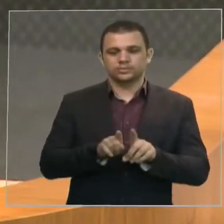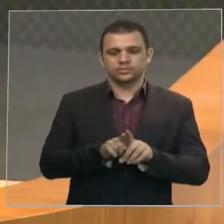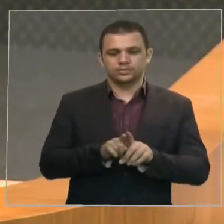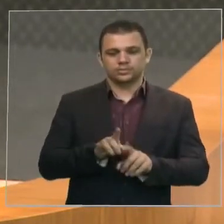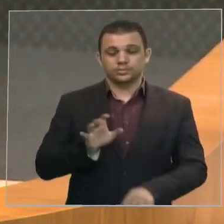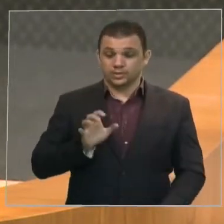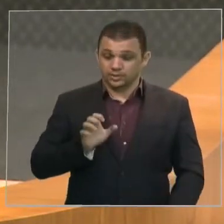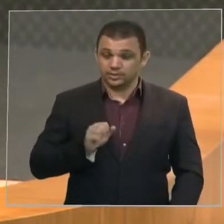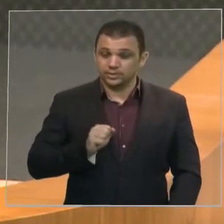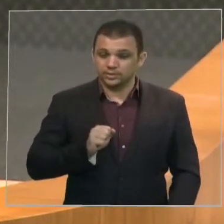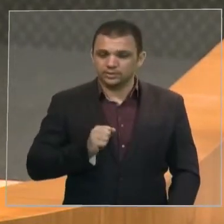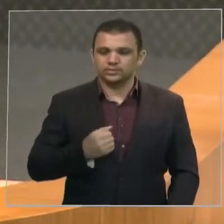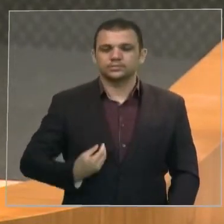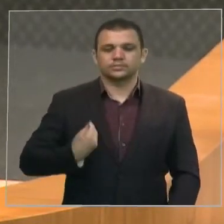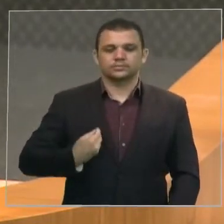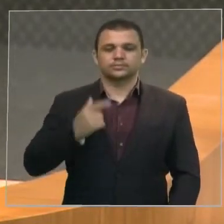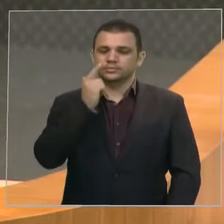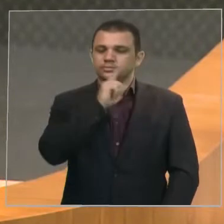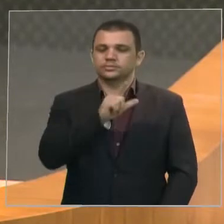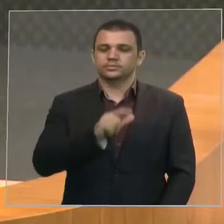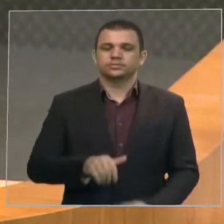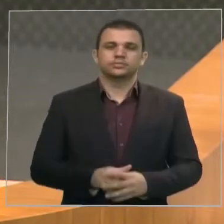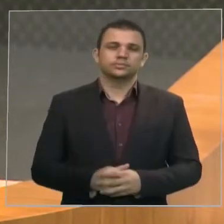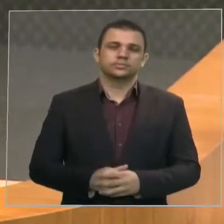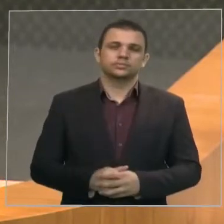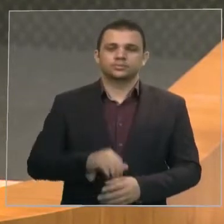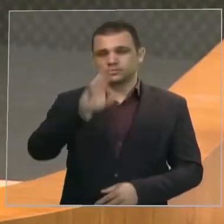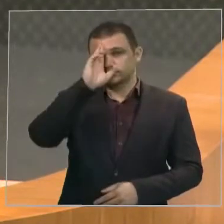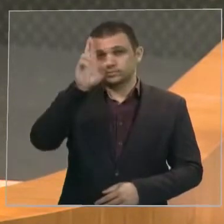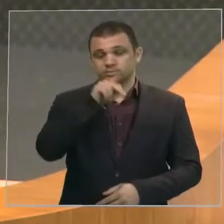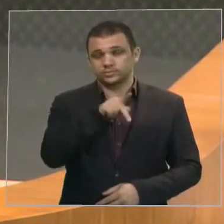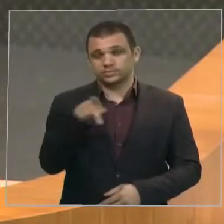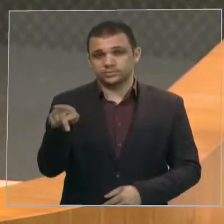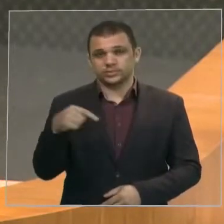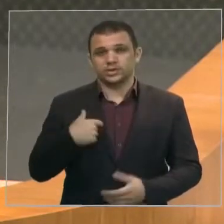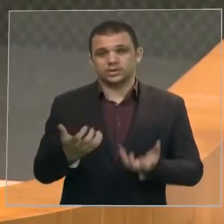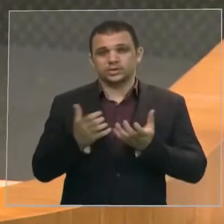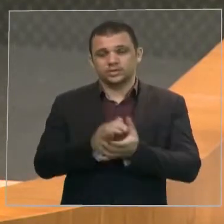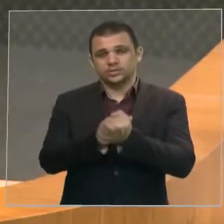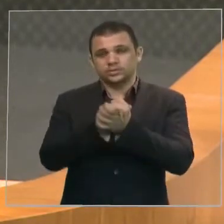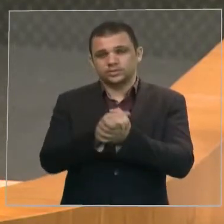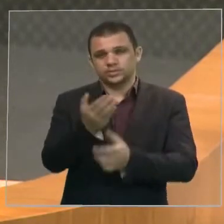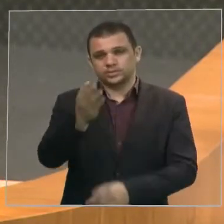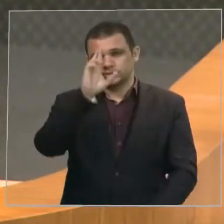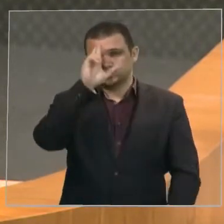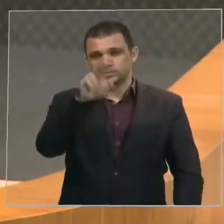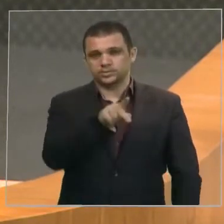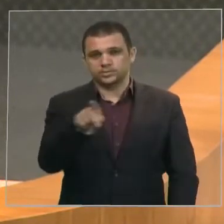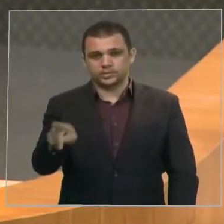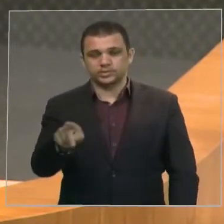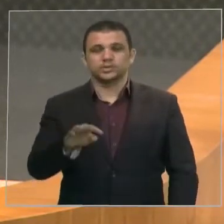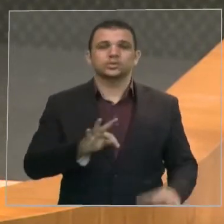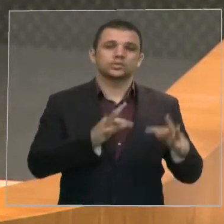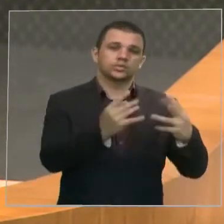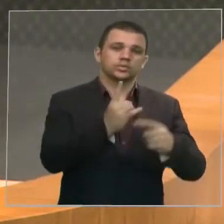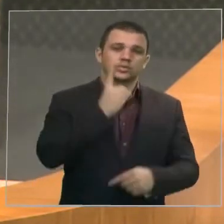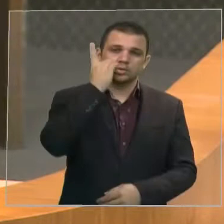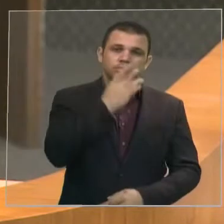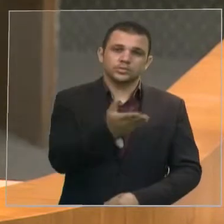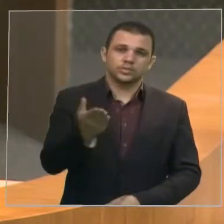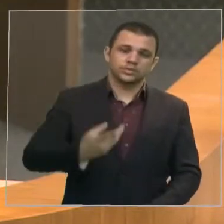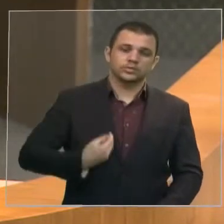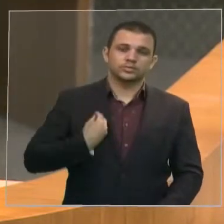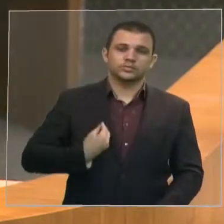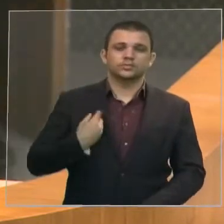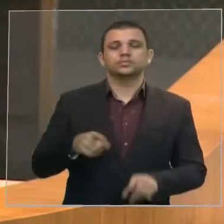excelência, cumprimentar os nobres deputados, deputadas presentes nesta sessão, a imprensa, a galeria, todos nos acompanham,